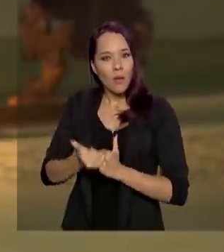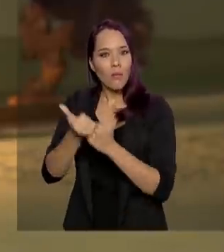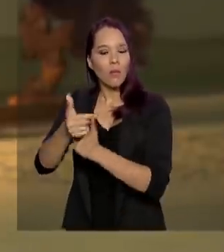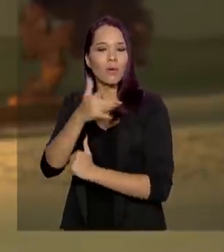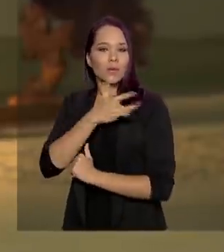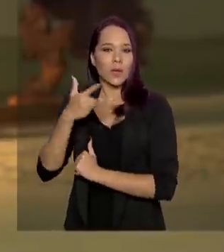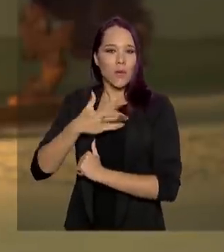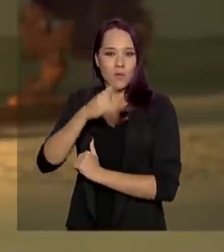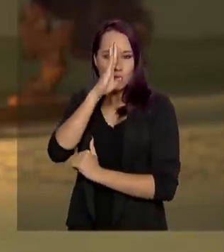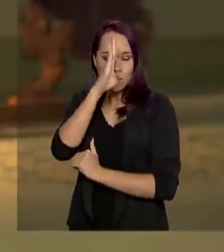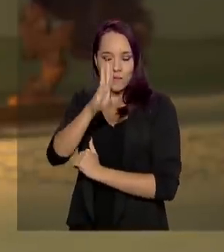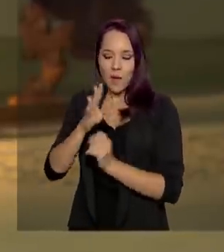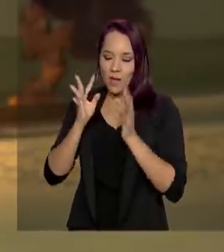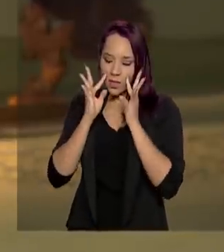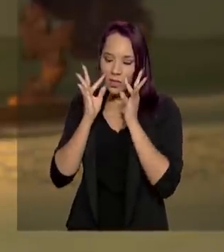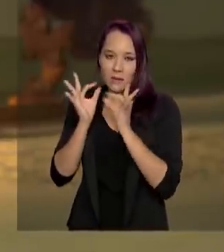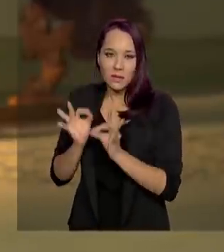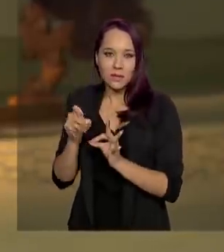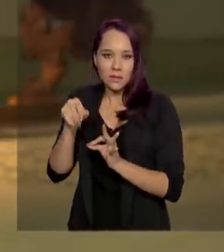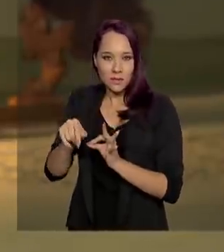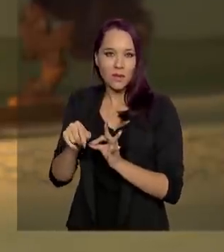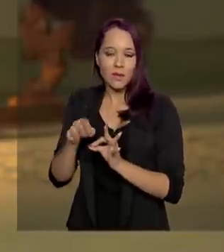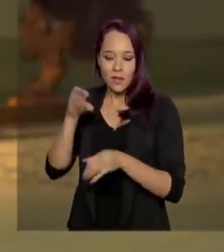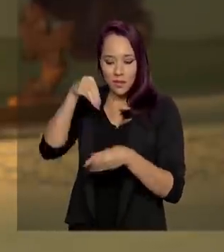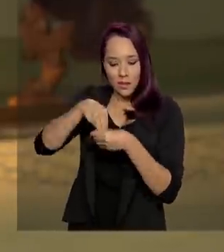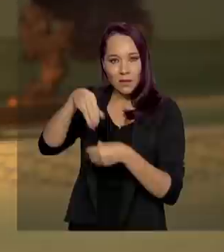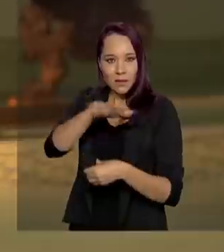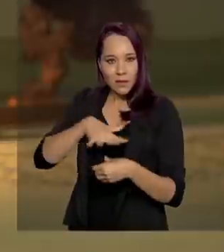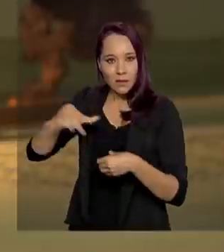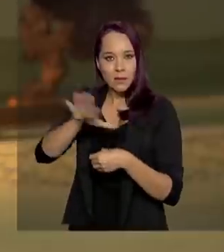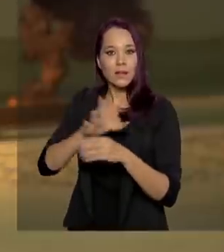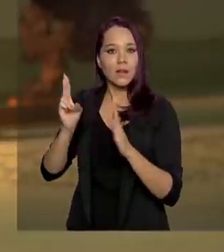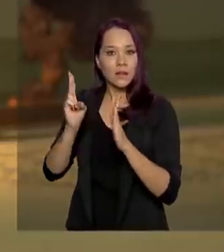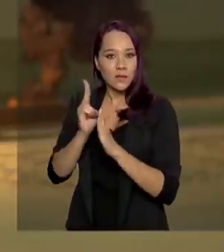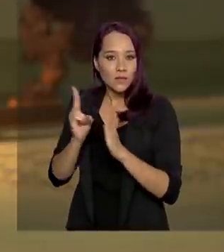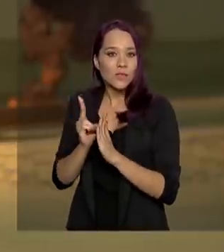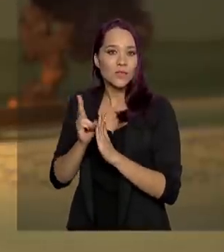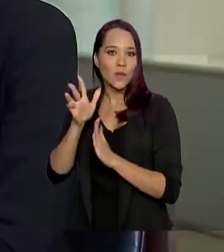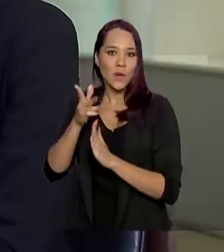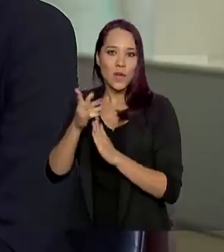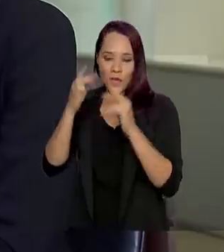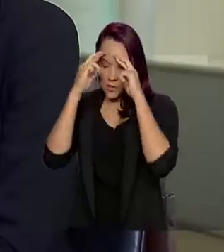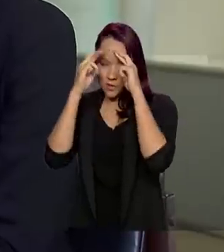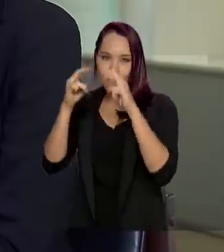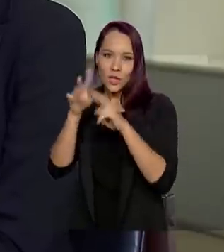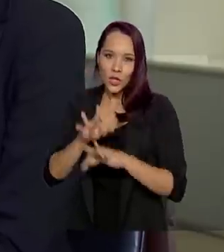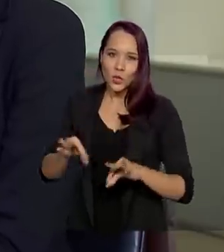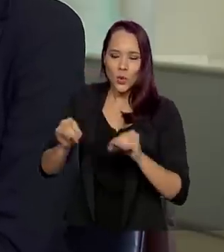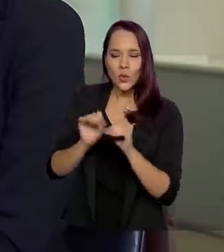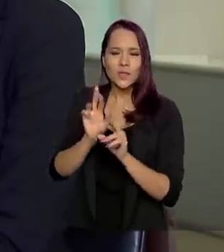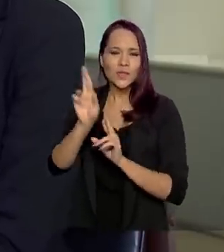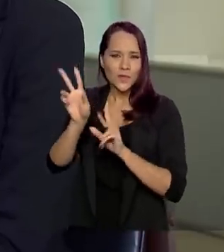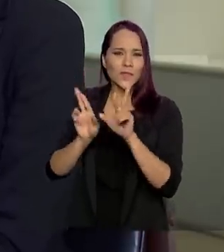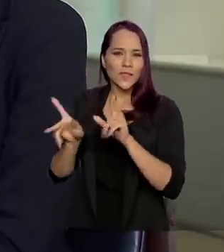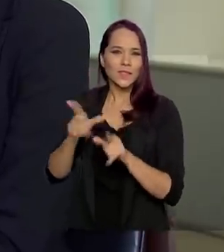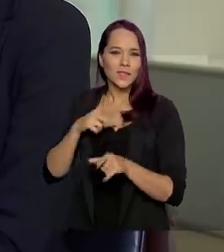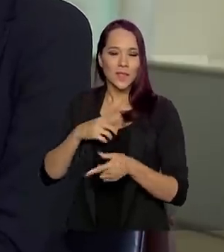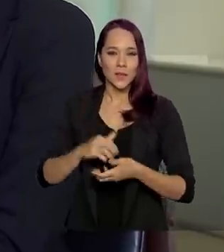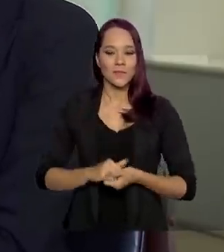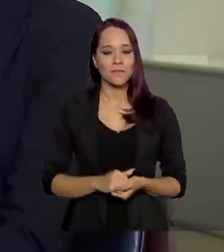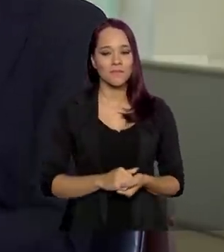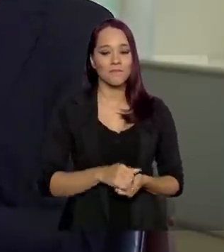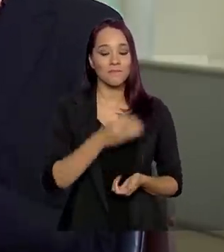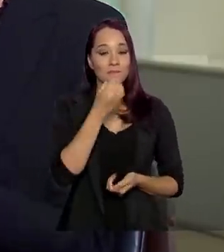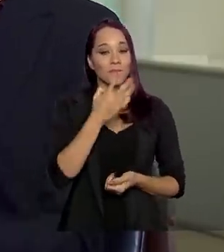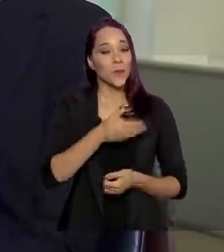de saúde primária, de atenção primária, dentro das terras indígenas para esses povos, respeitando então todas essas peculiaridades. Bem, secretário,